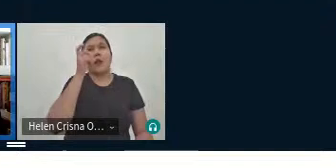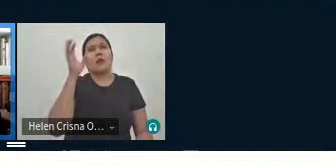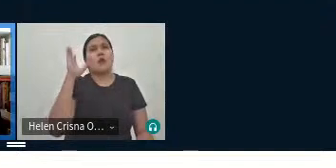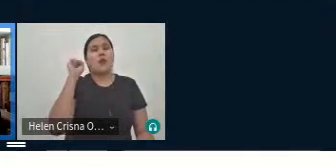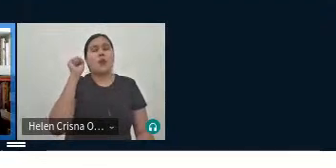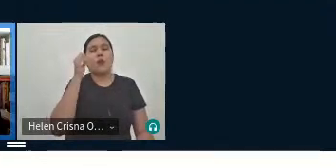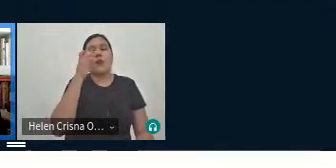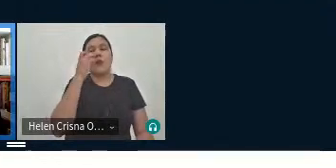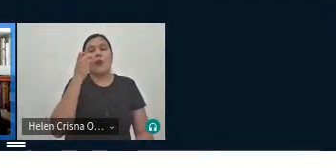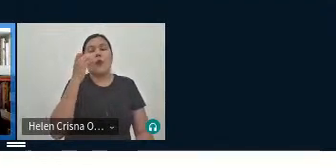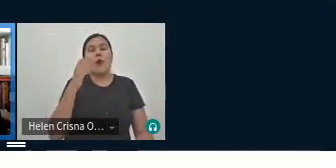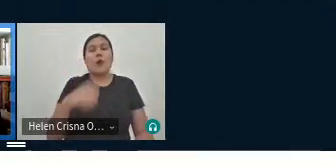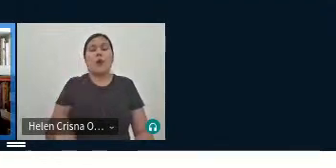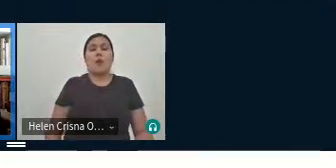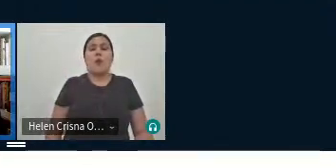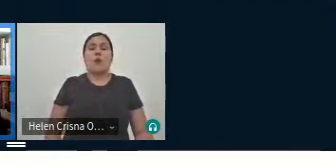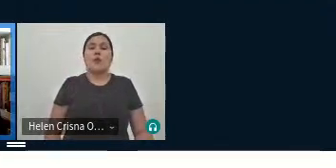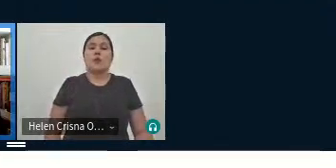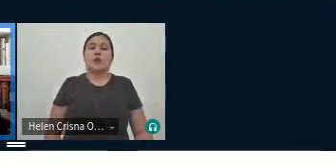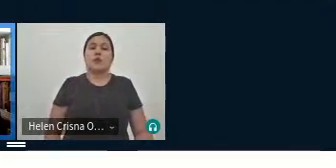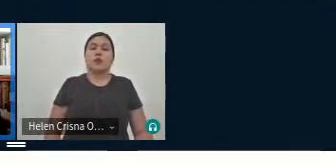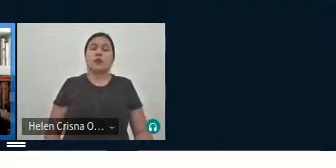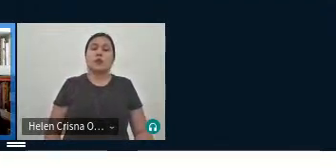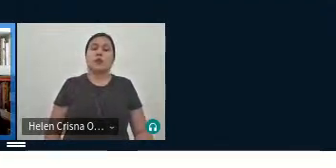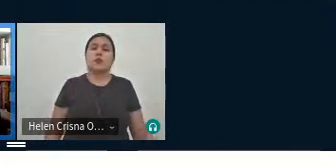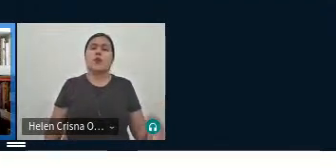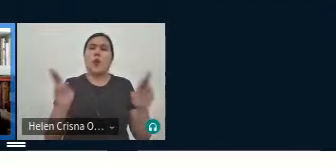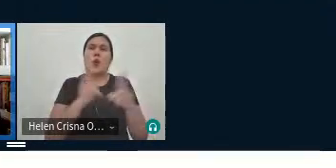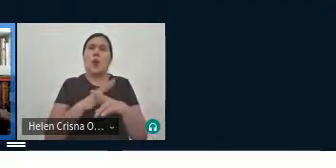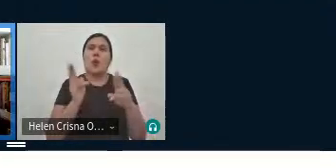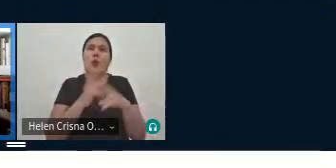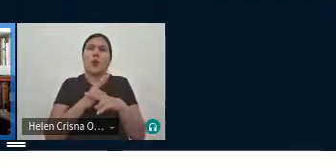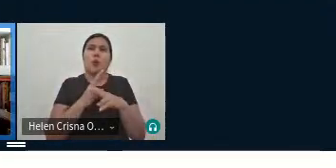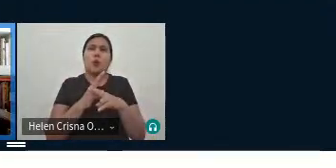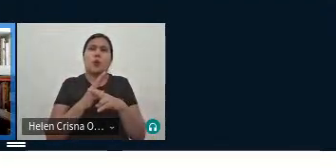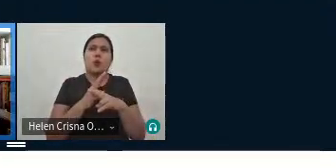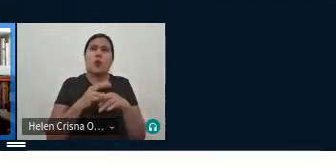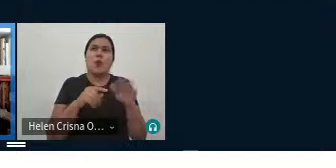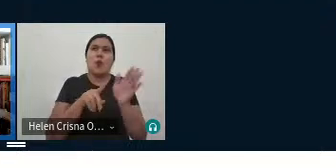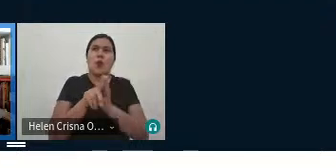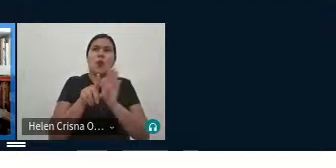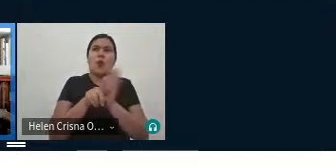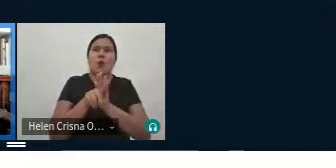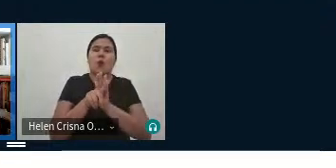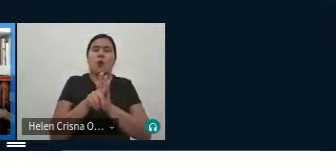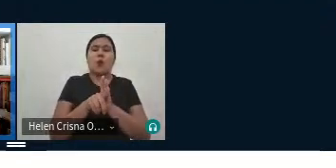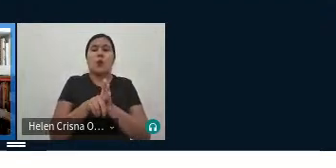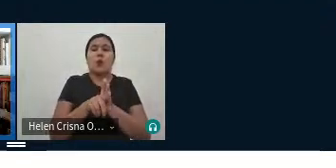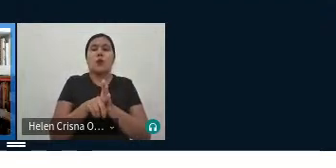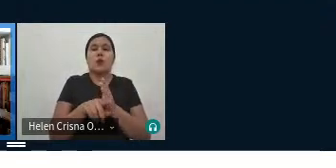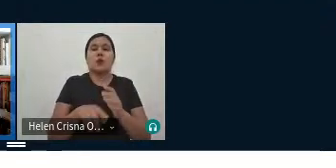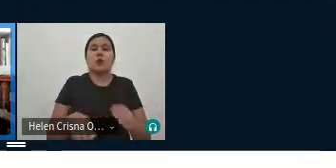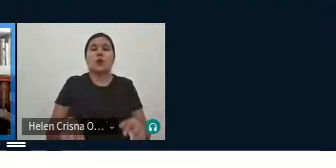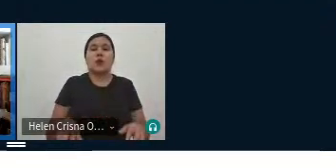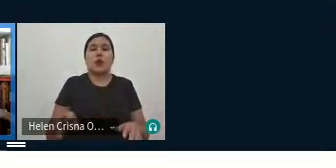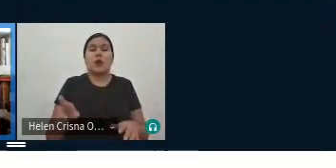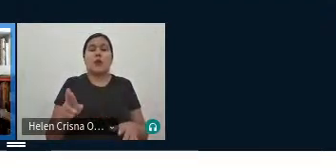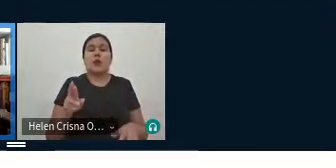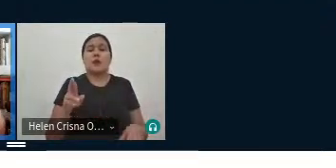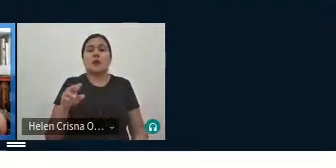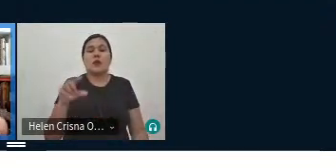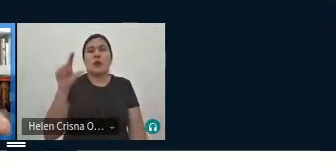de um caso relacionar relacionando a essa questão da da inferência da